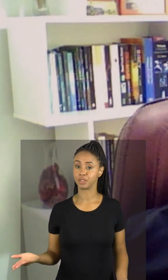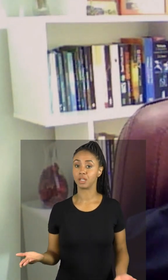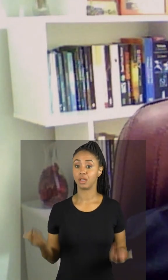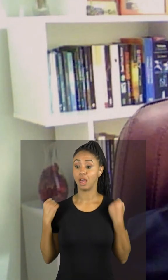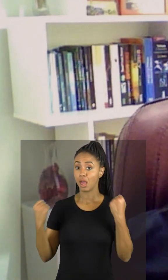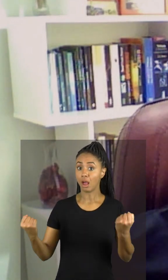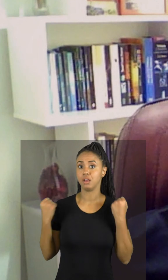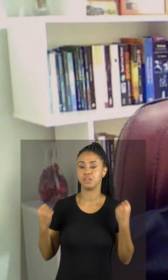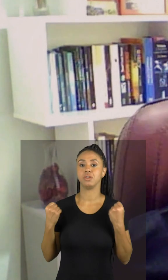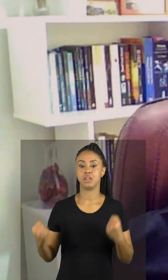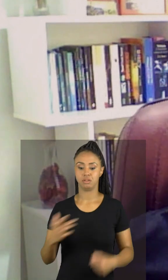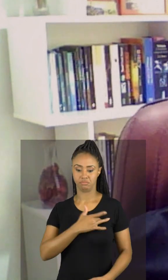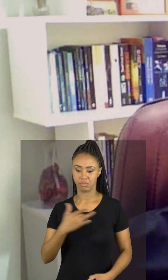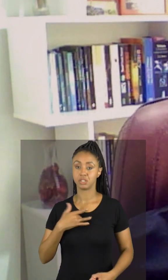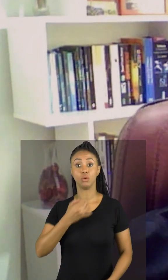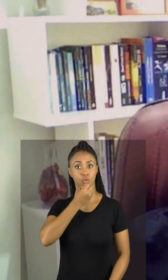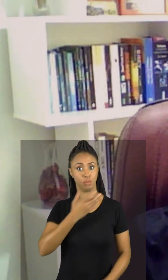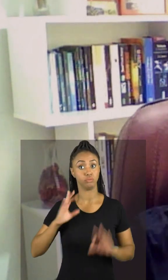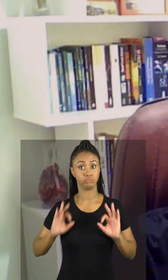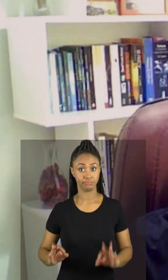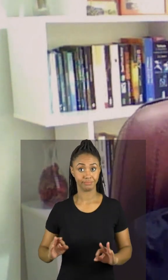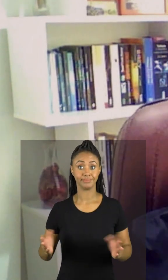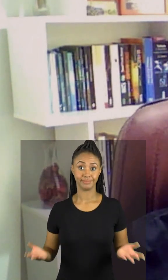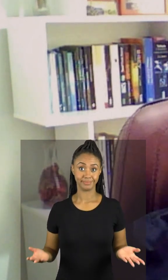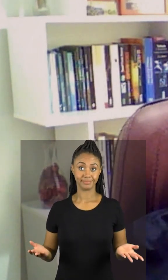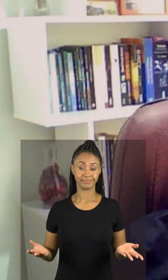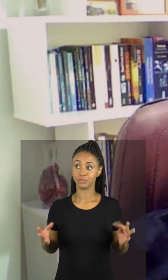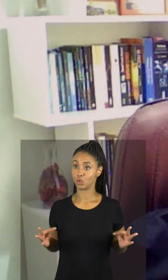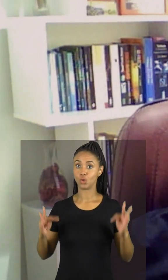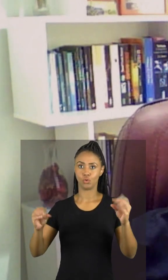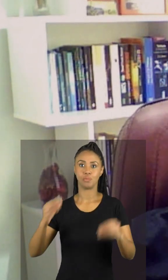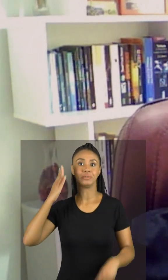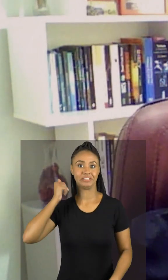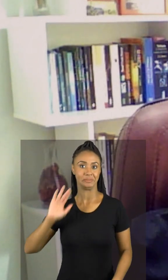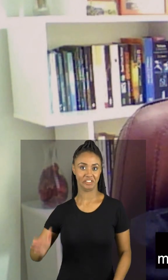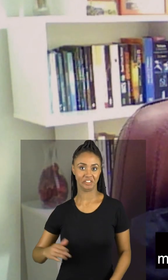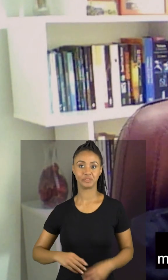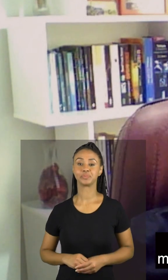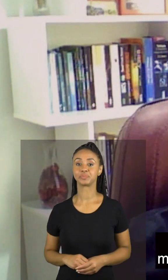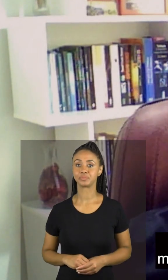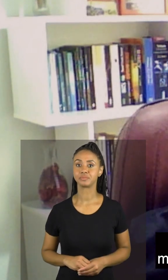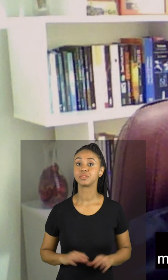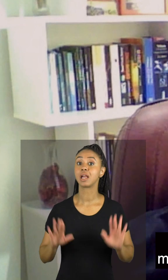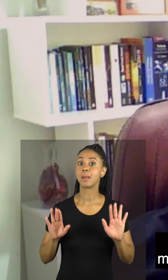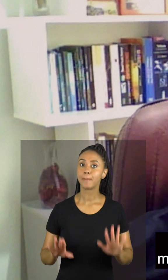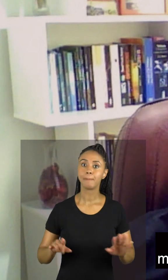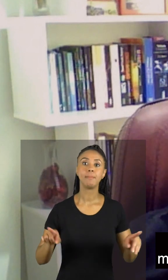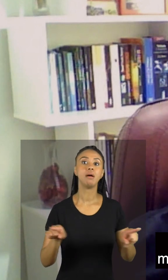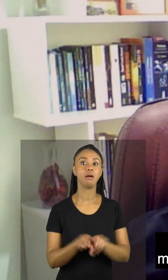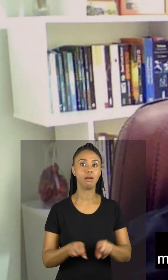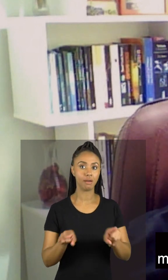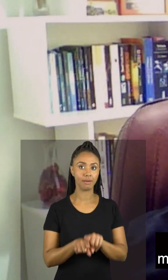é bom para a saúde. Isso é um não, isso todo mundo já sabe. Mas ela também,